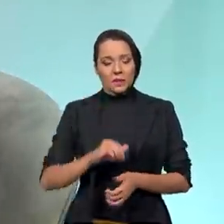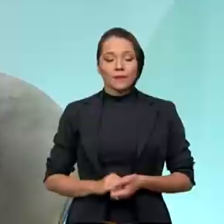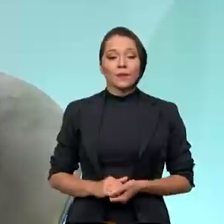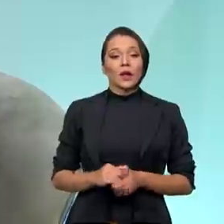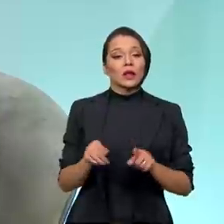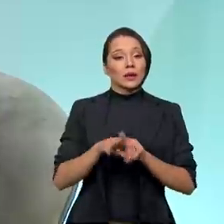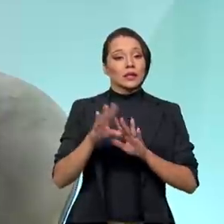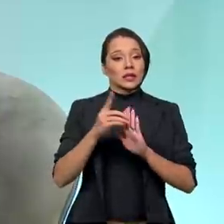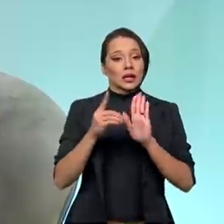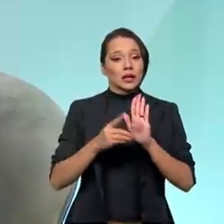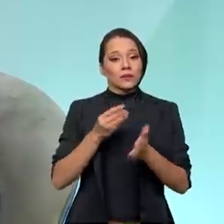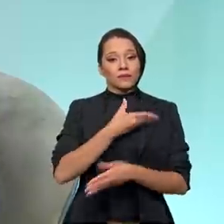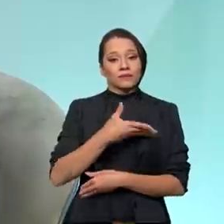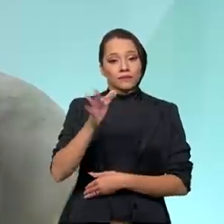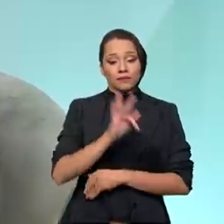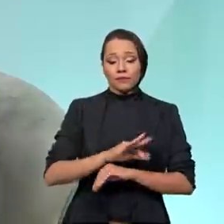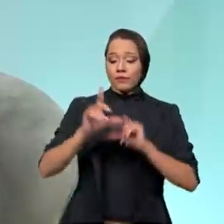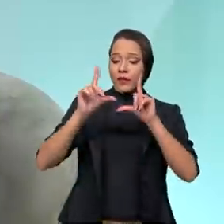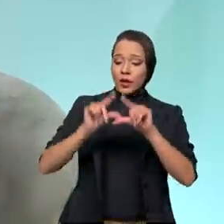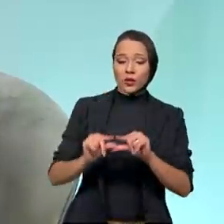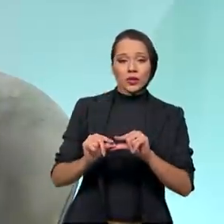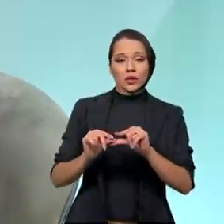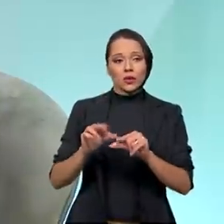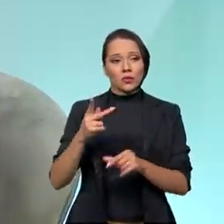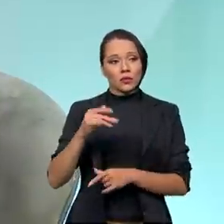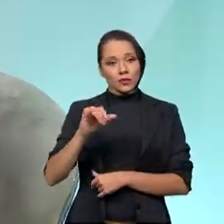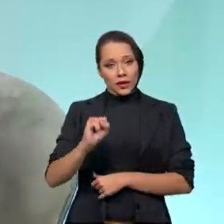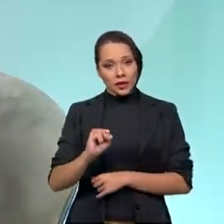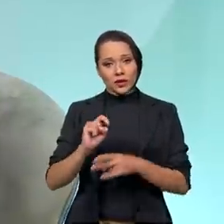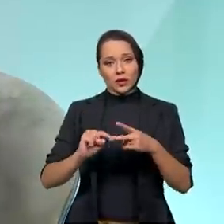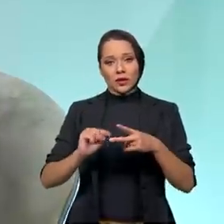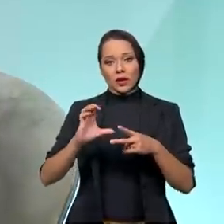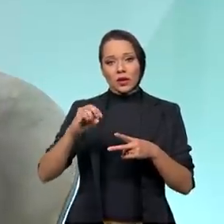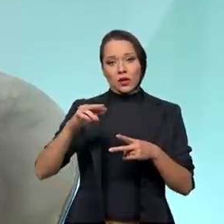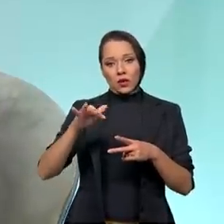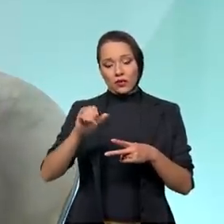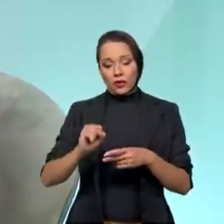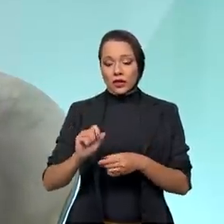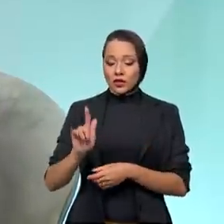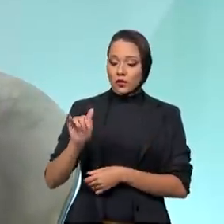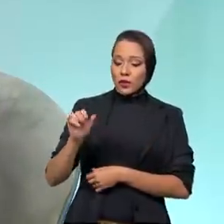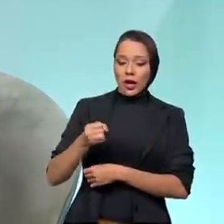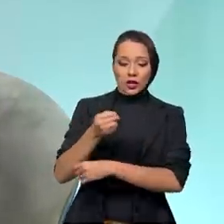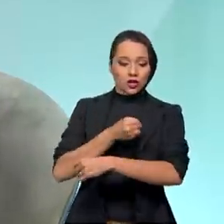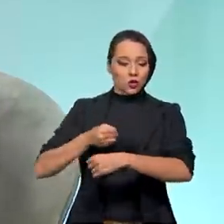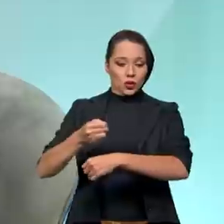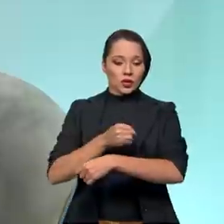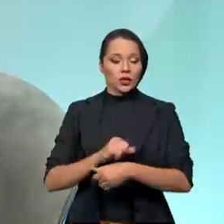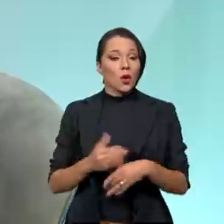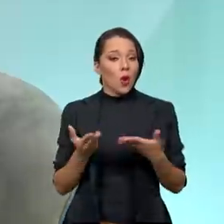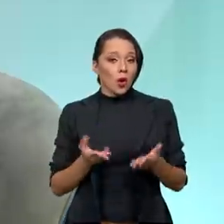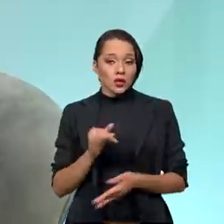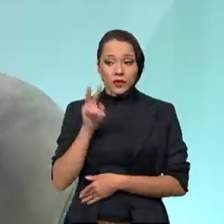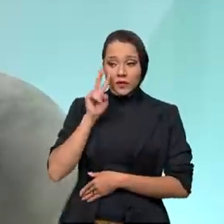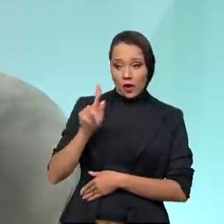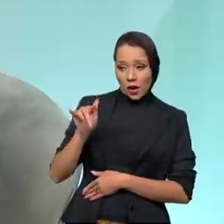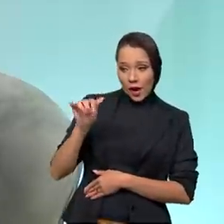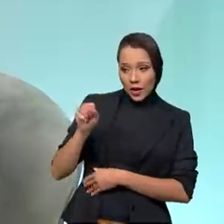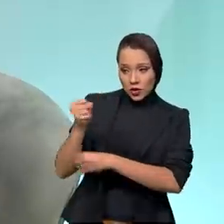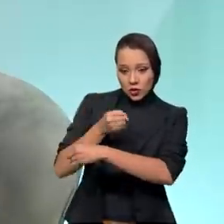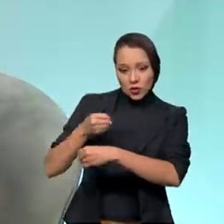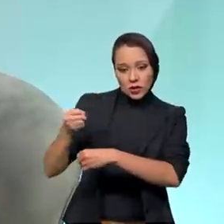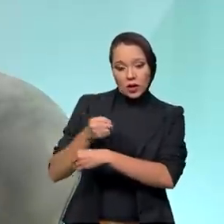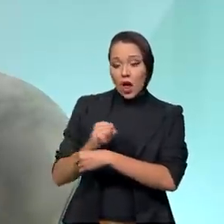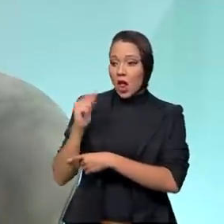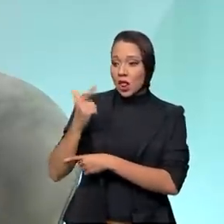governo federal reduziu a zero o PIS, COFINS, incidente sobre o gás de cozinha. Então, hoje, se você pegar o gás de cozinha,